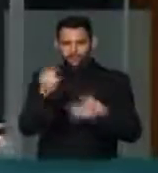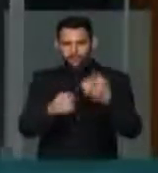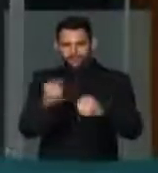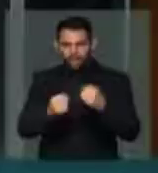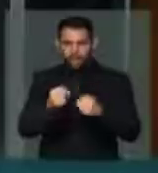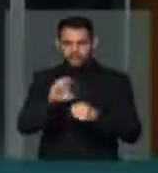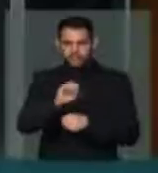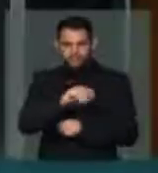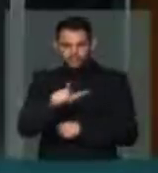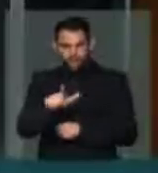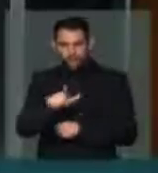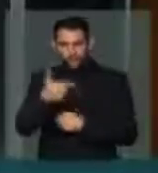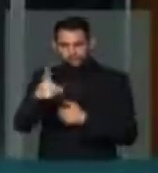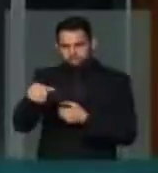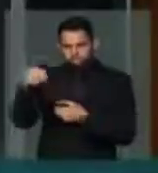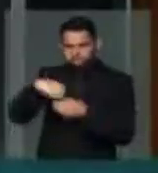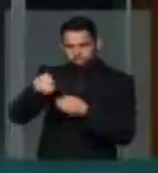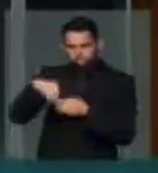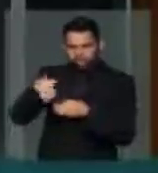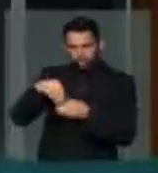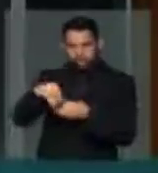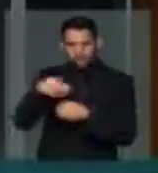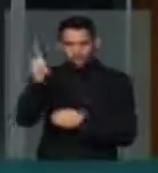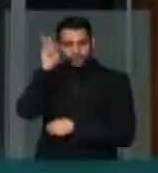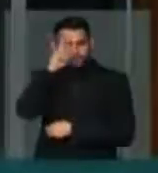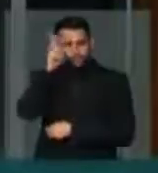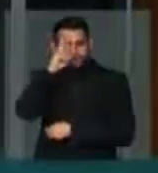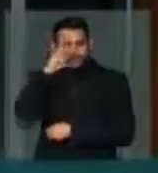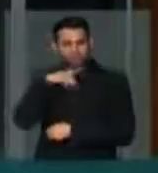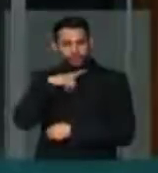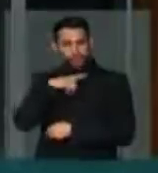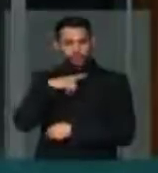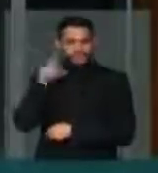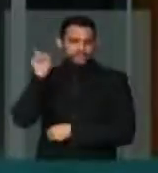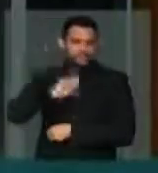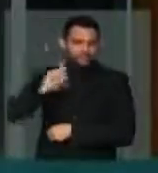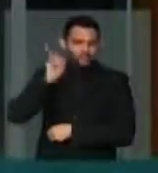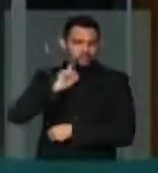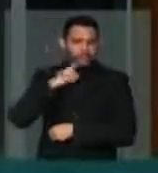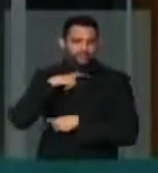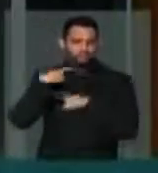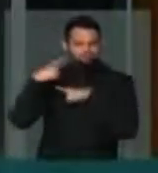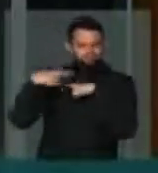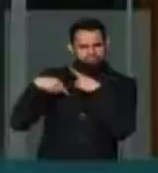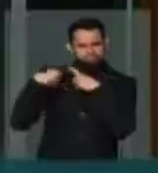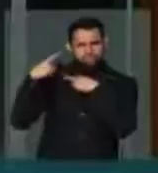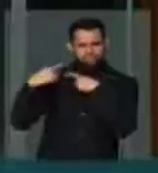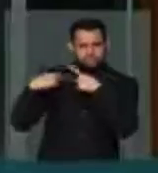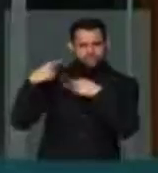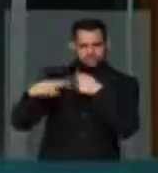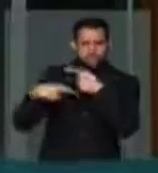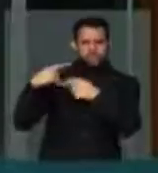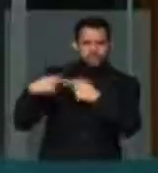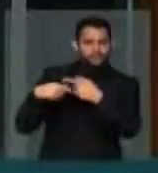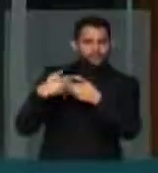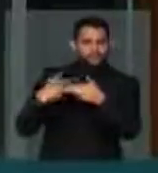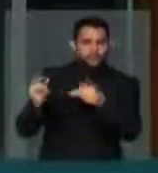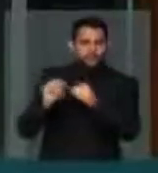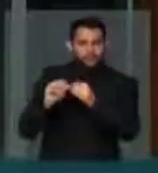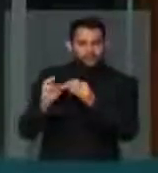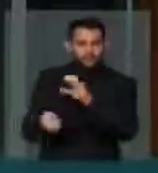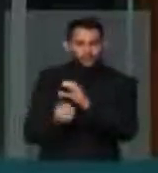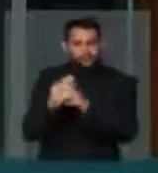sal e os ingredientes, ele tem a história de Minas Gerais, de gerações e gerações, e foi um produto